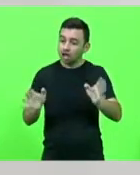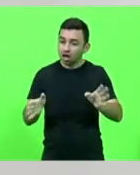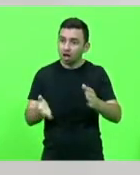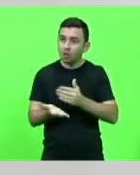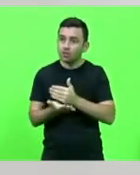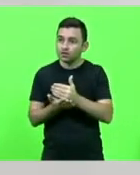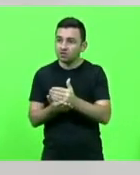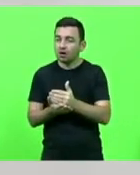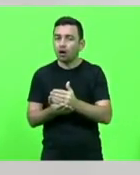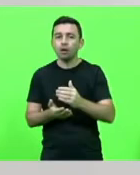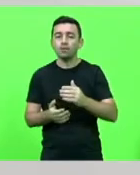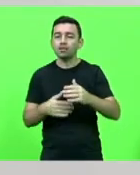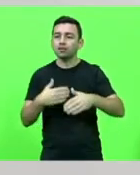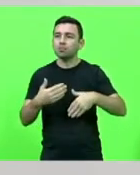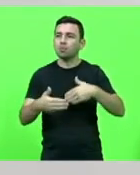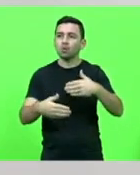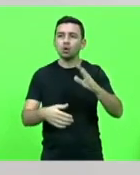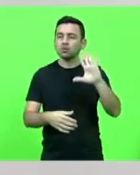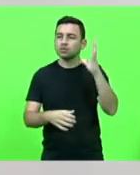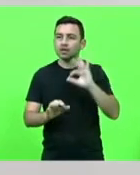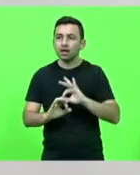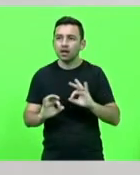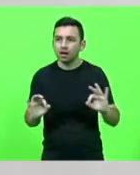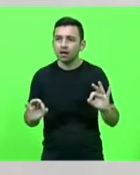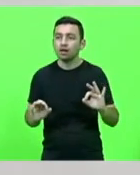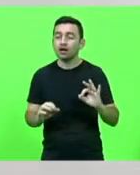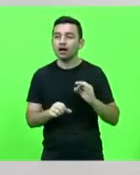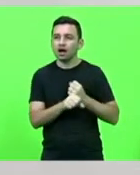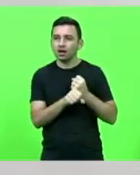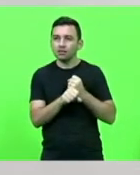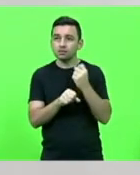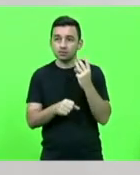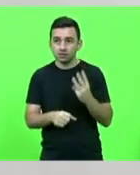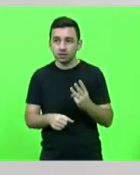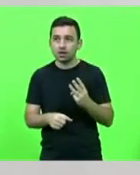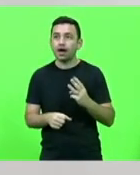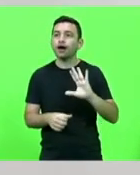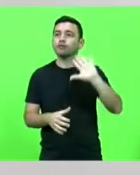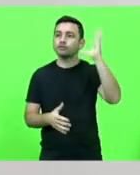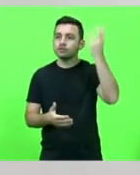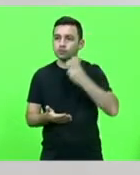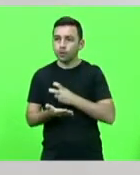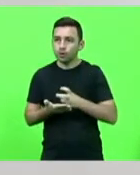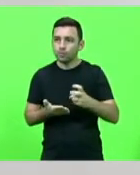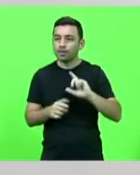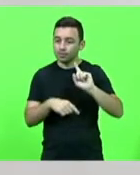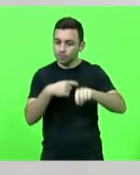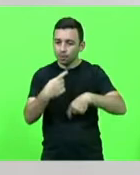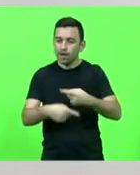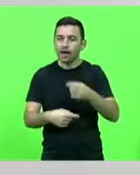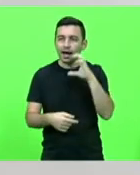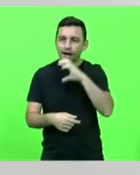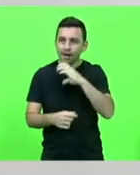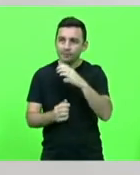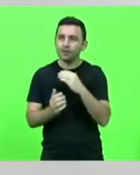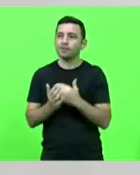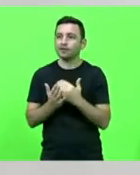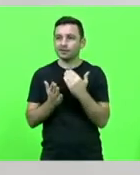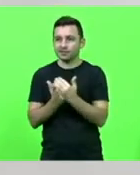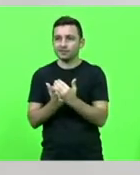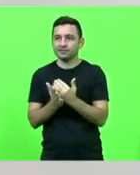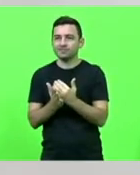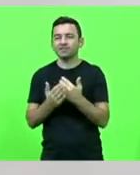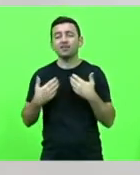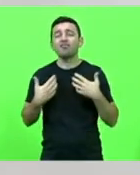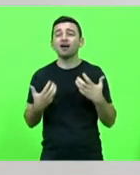que nesses últimos dois, três anos após o golpe a obra andou mais do que antes então eu só queria fazer uma fala